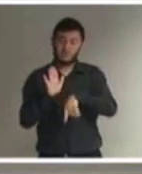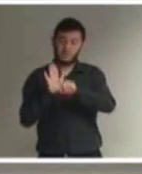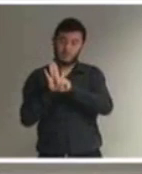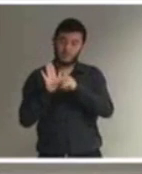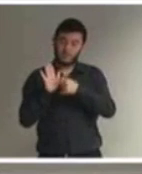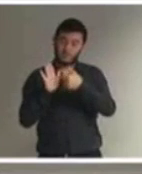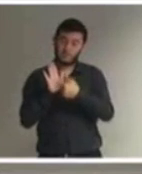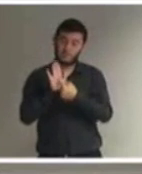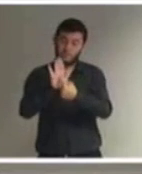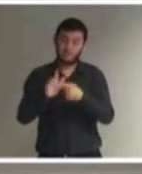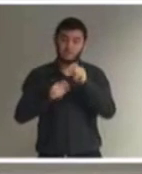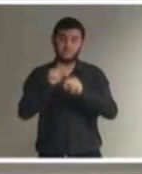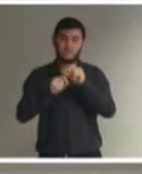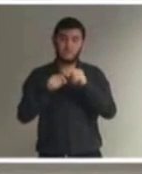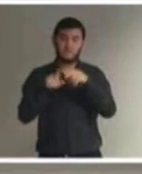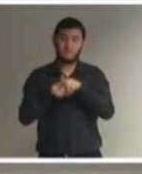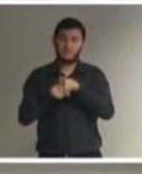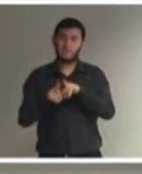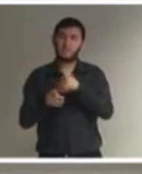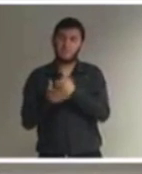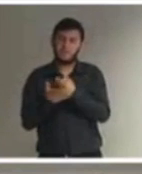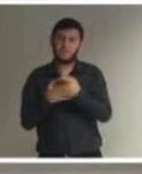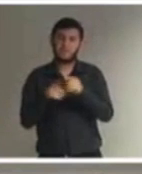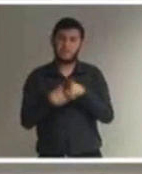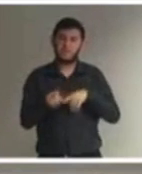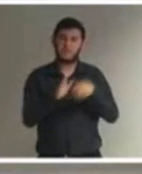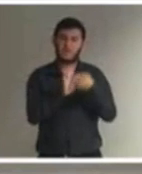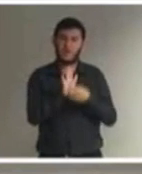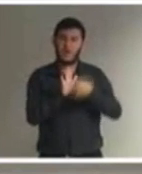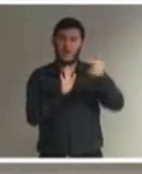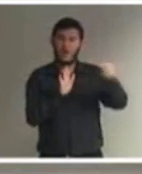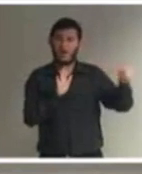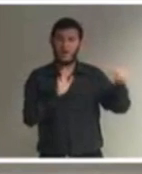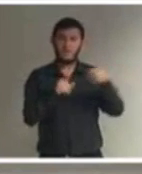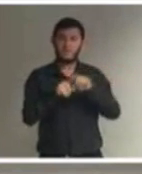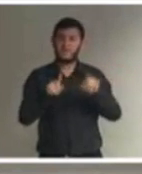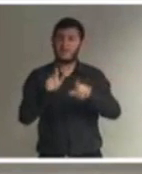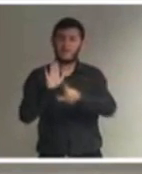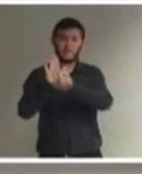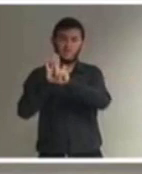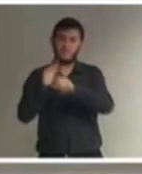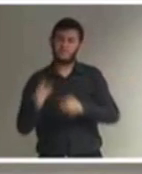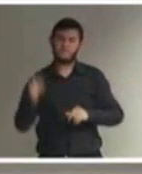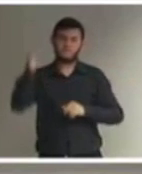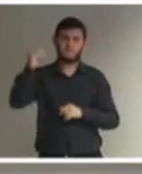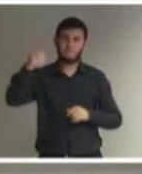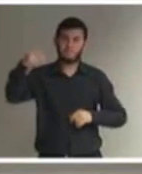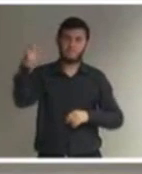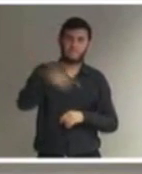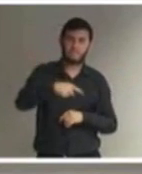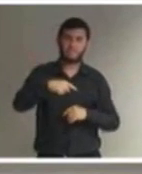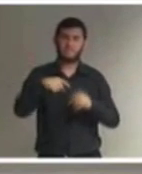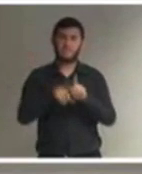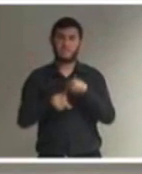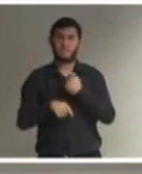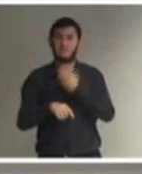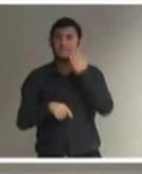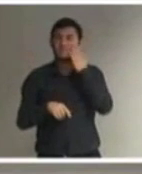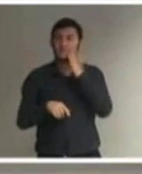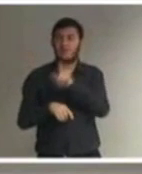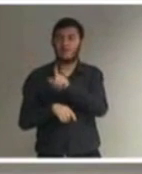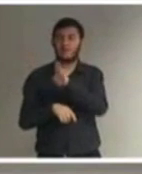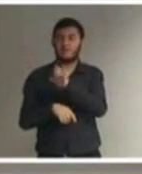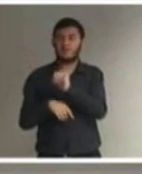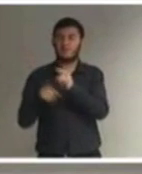a redação desses decretos tortuosos. Como também sabemos, a LBI foi questionada no Supremo Tribunal Federal, as